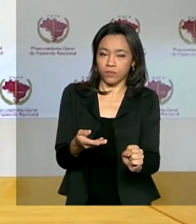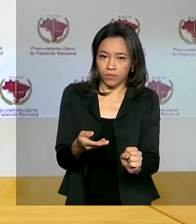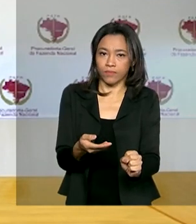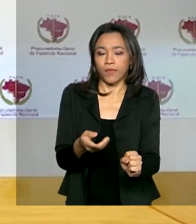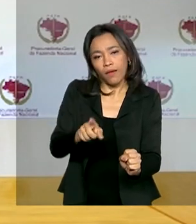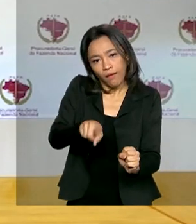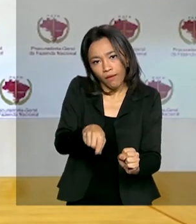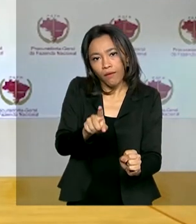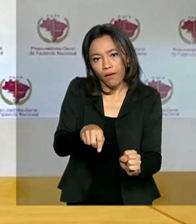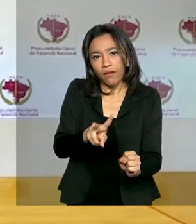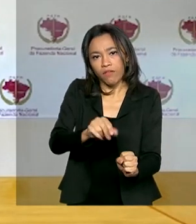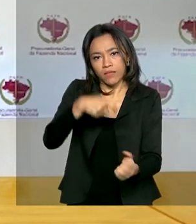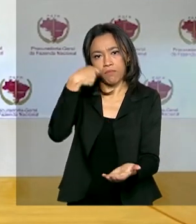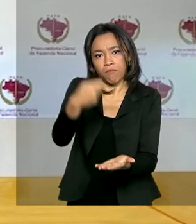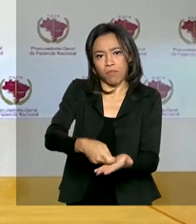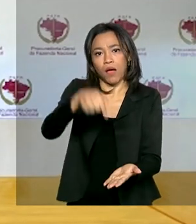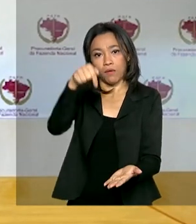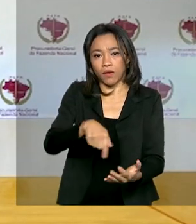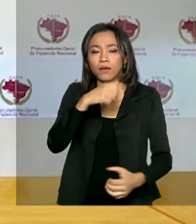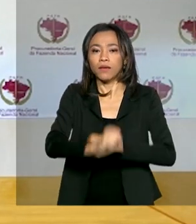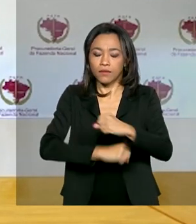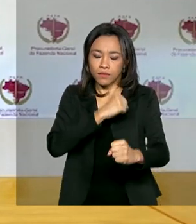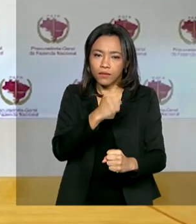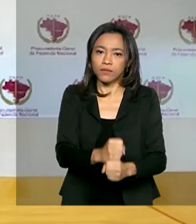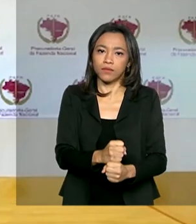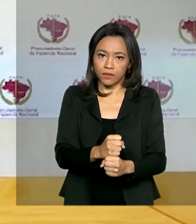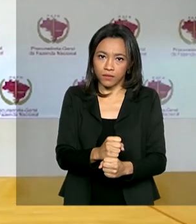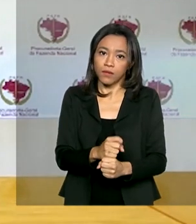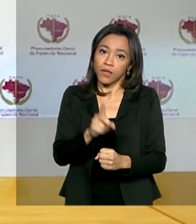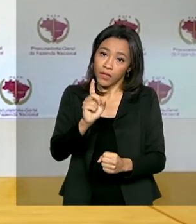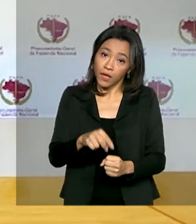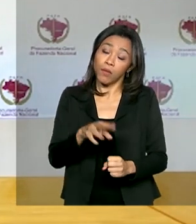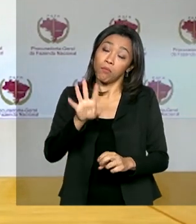que ainda serão quitados esse ano, mas dessa forma uma portaria estabeleceu.